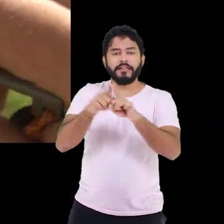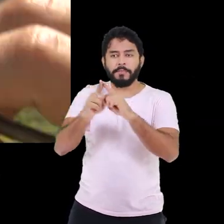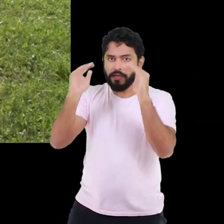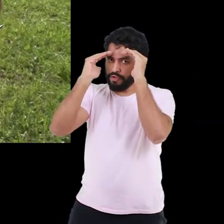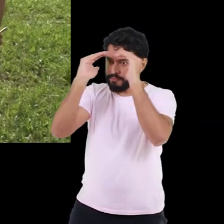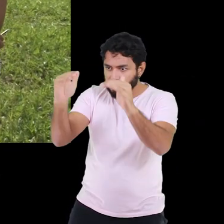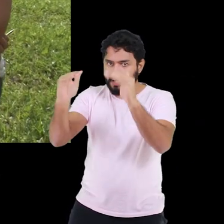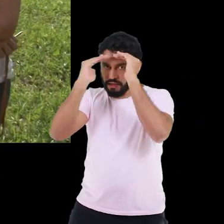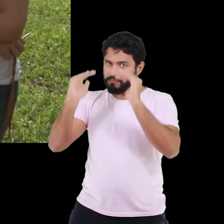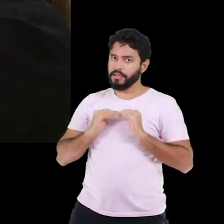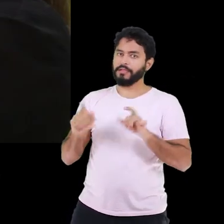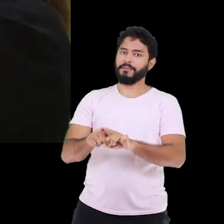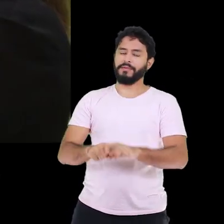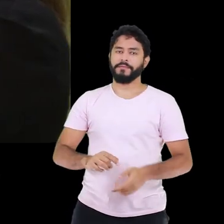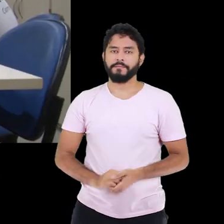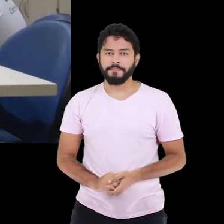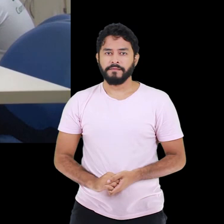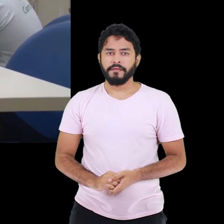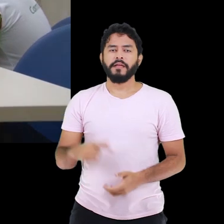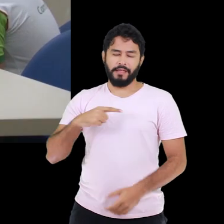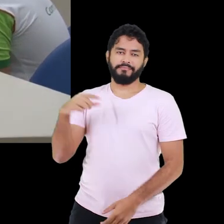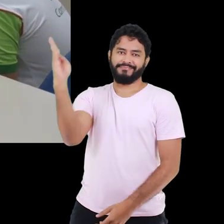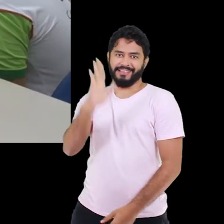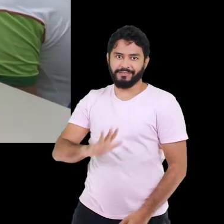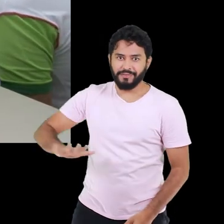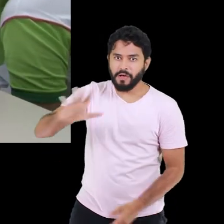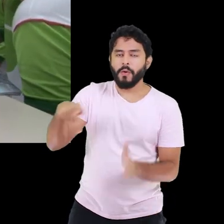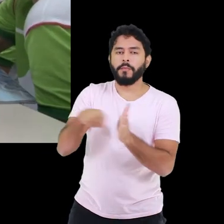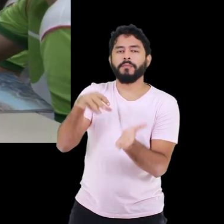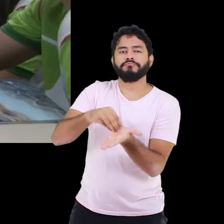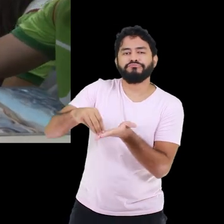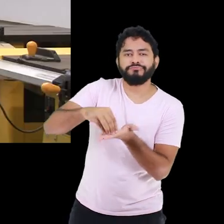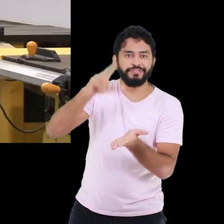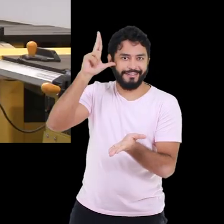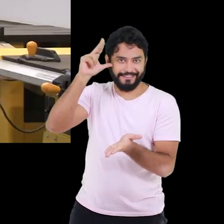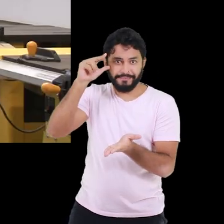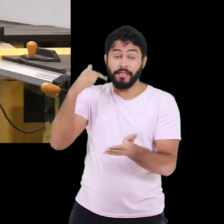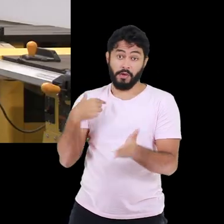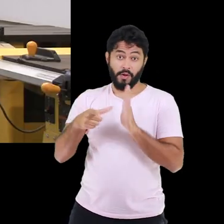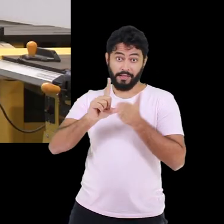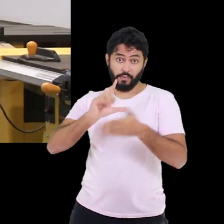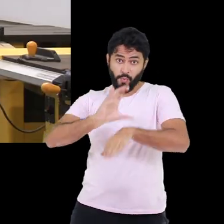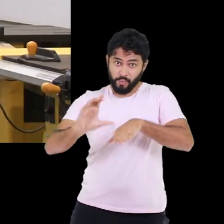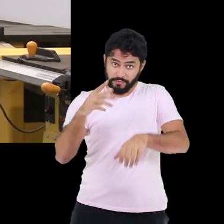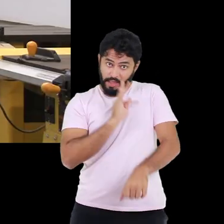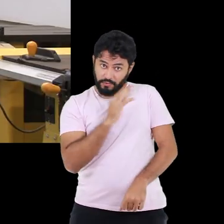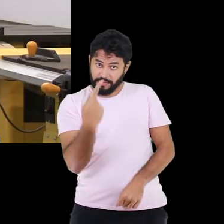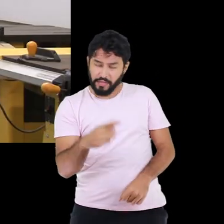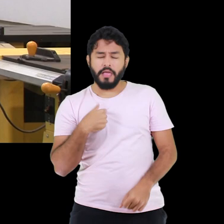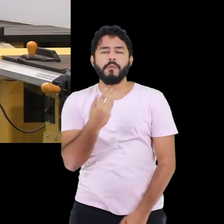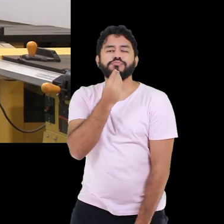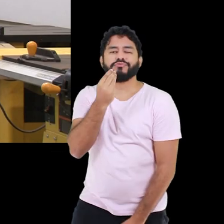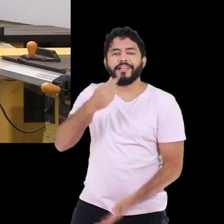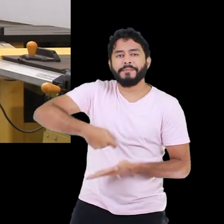diferente. A gente aprende a respeitar o espaço do outro. Eu me tornei mestre nacional de xadrez. Quando eu fiz o curso técnico aqui,